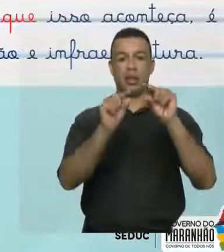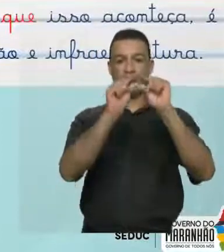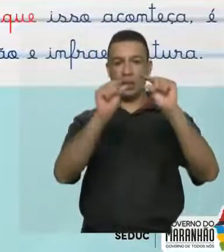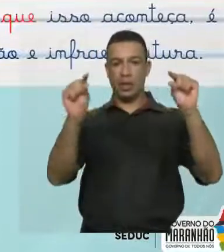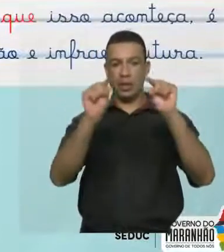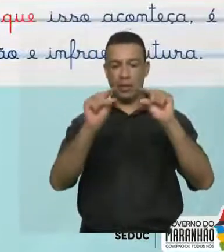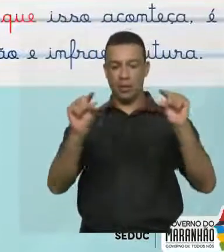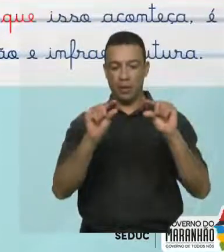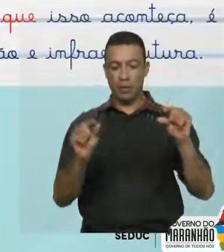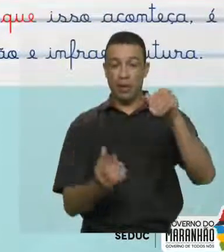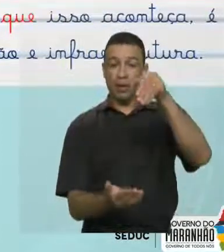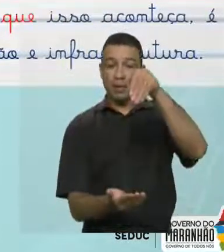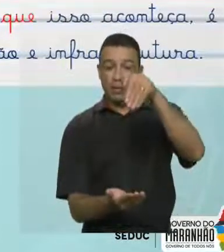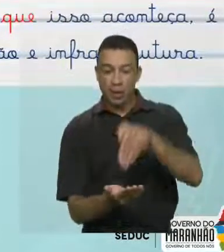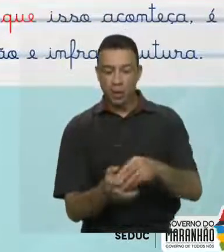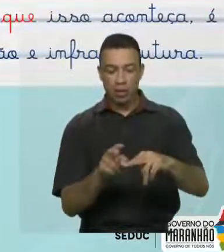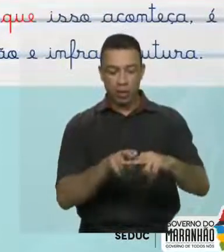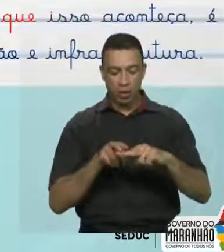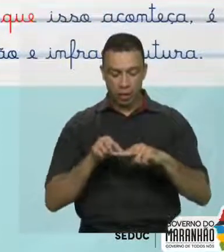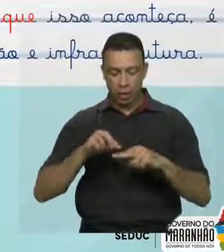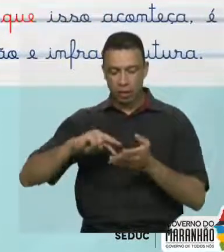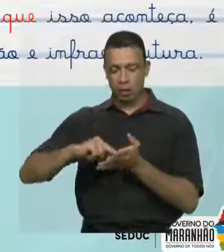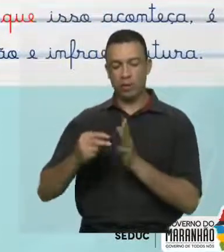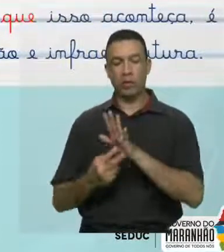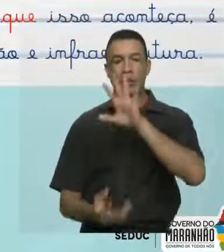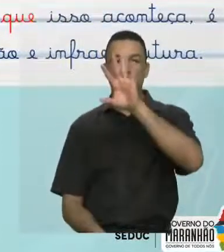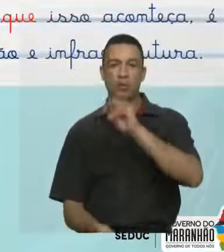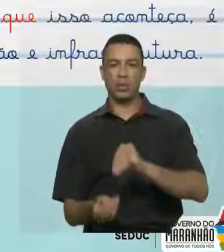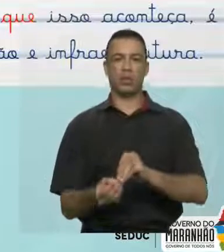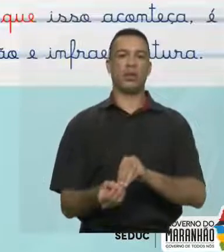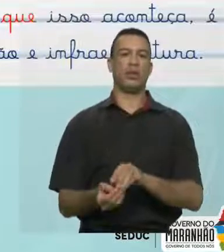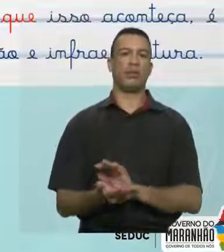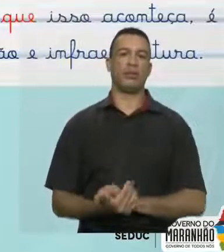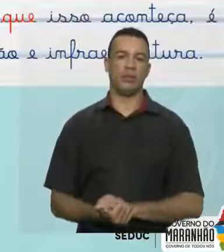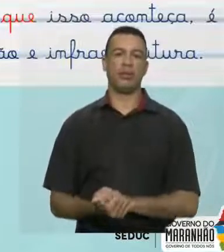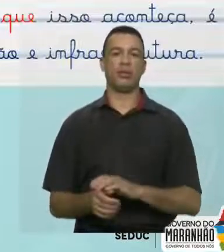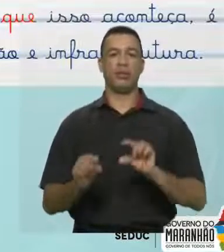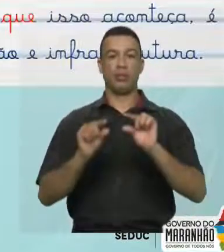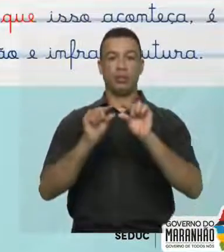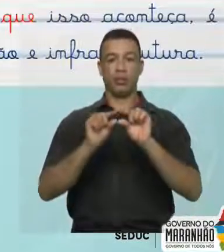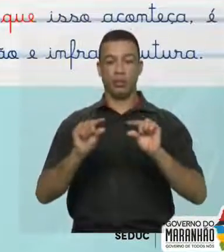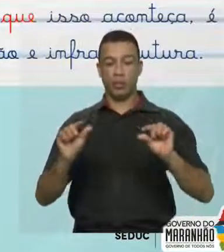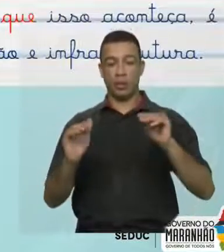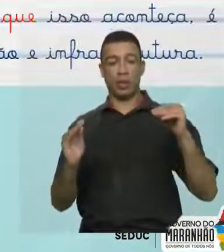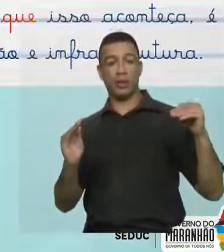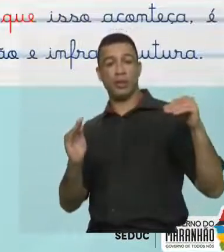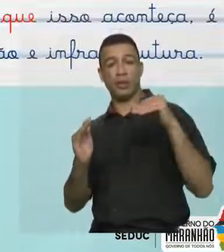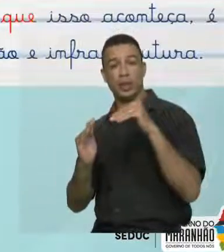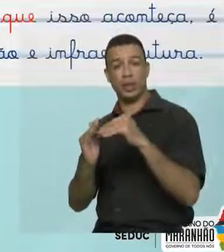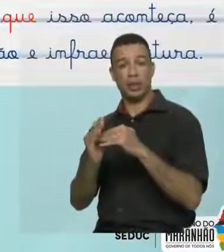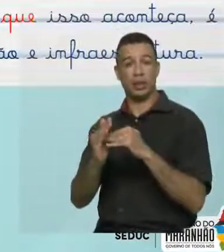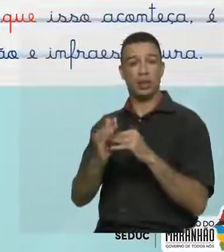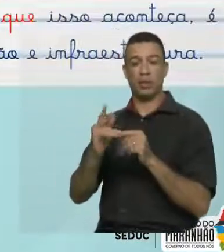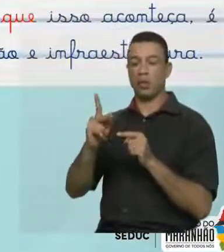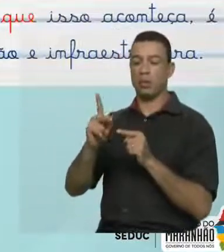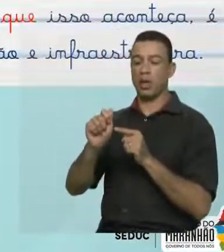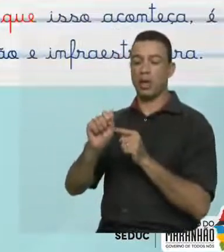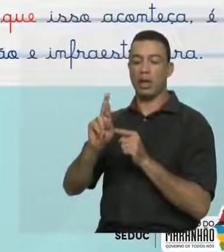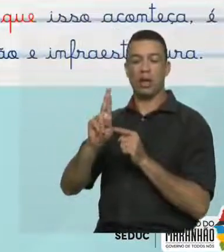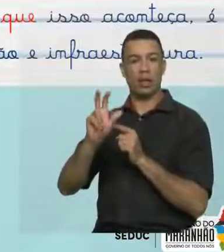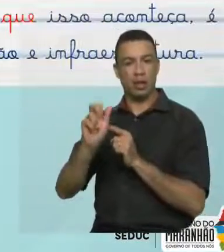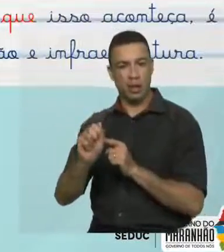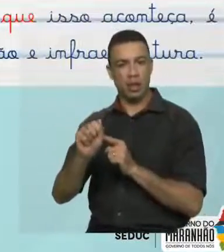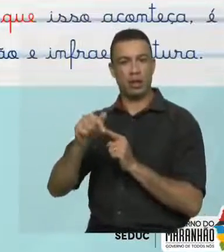conclusão. Tudo bem? E aí você tem, na última frase, para que isso aconteça, é